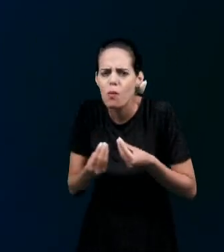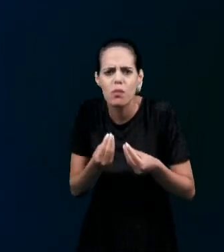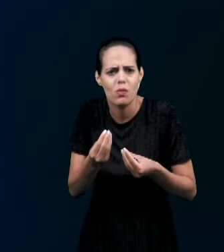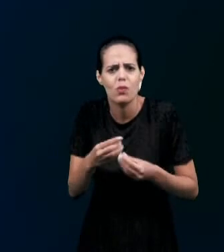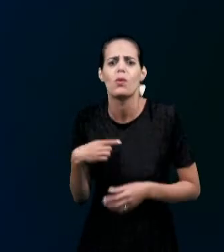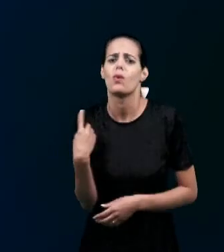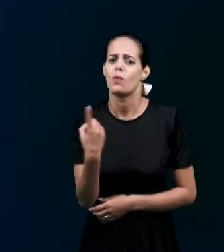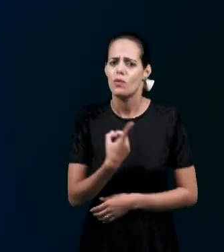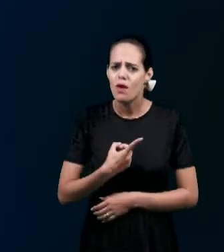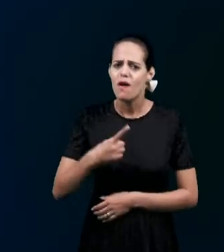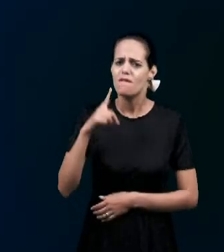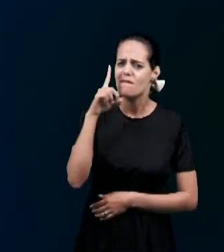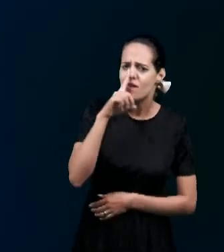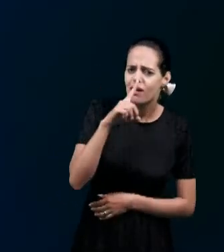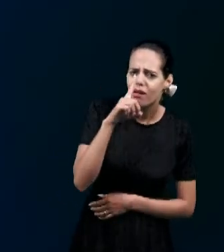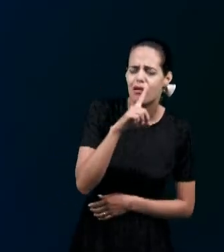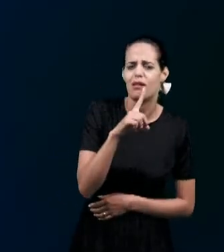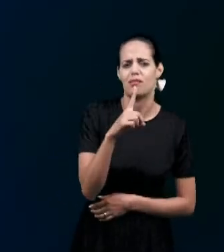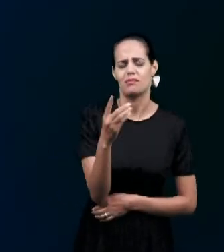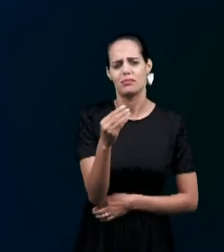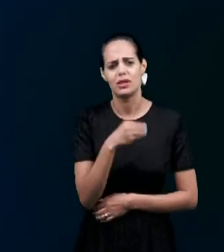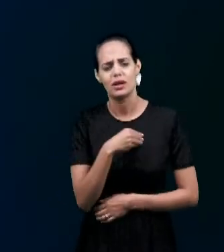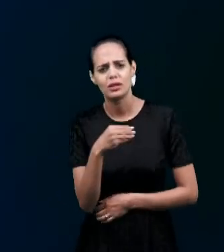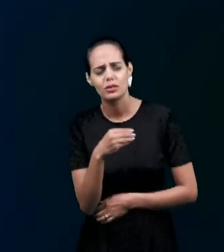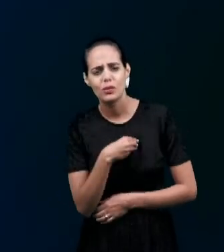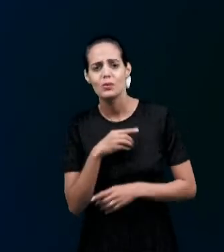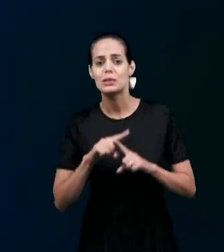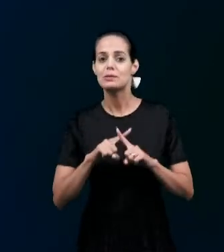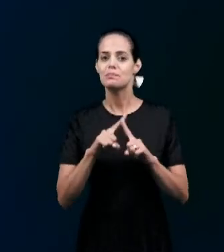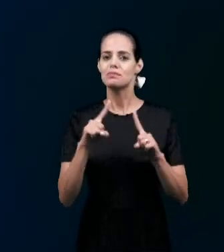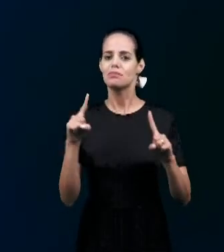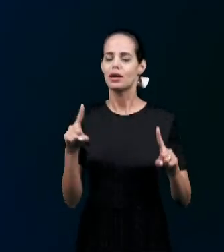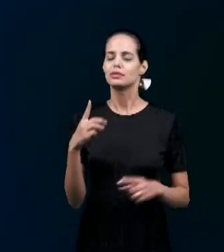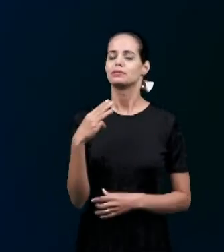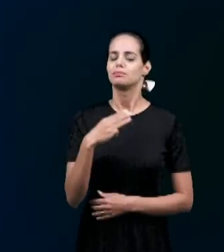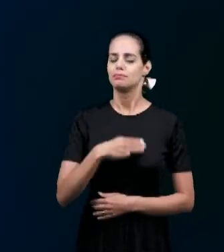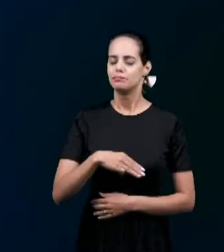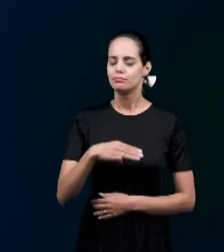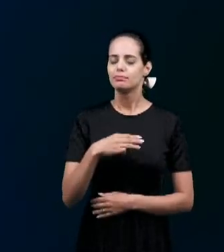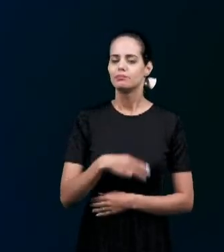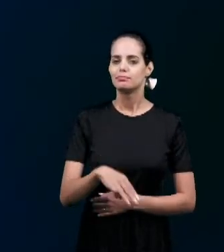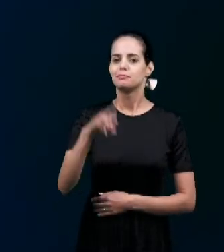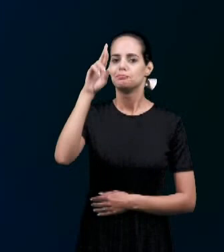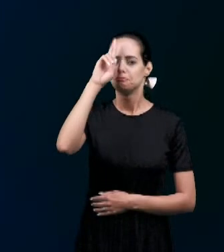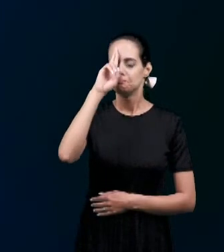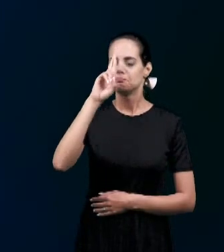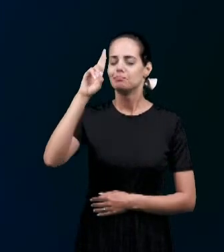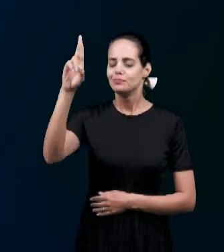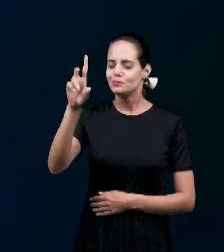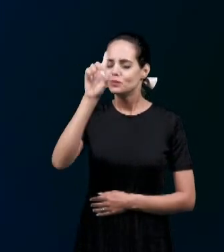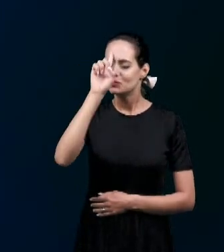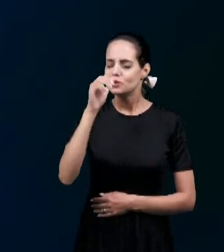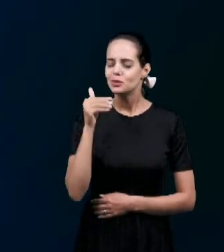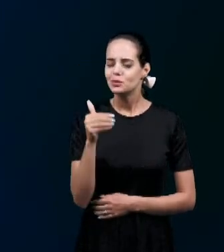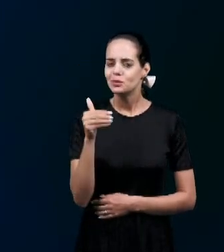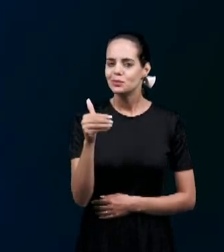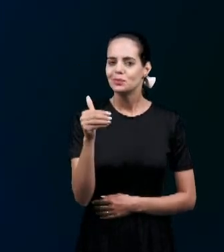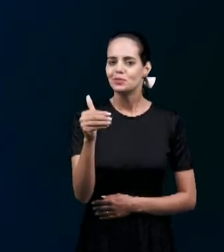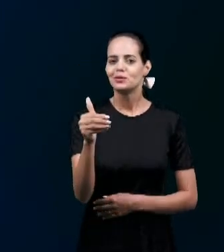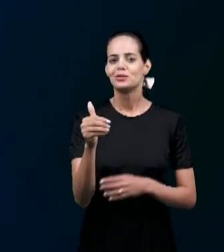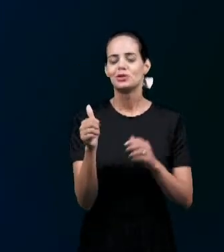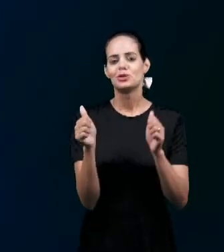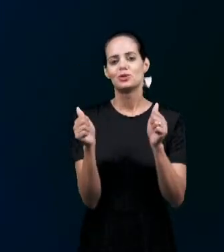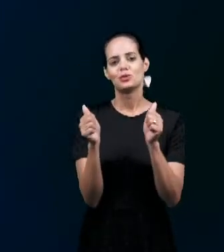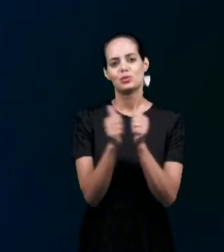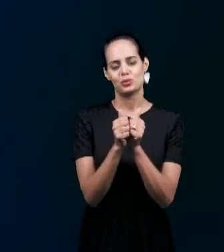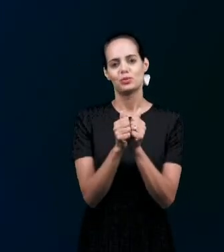Continuamos Pecadores Mas a misericórdia Do Senhor Todos os dias Conosco São a causa